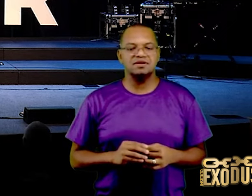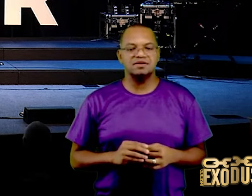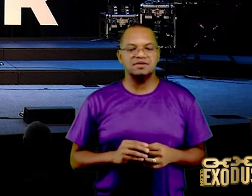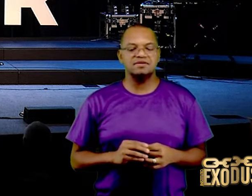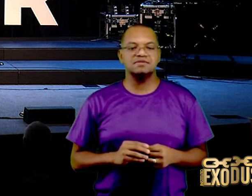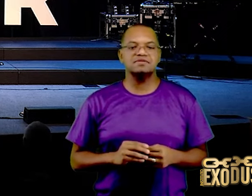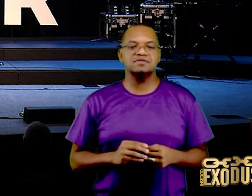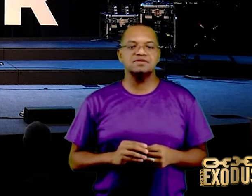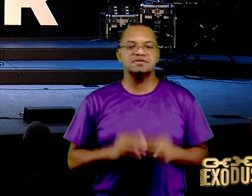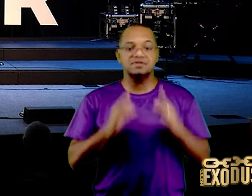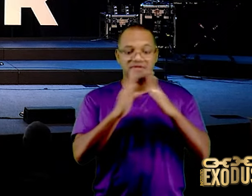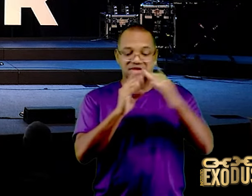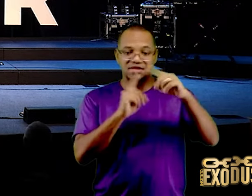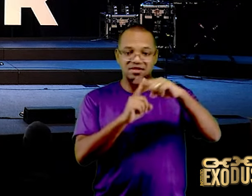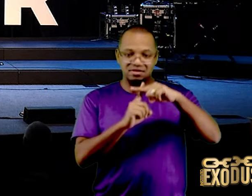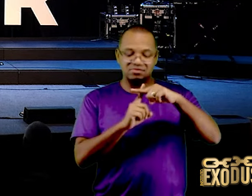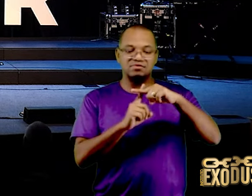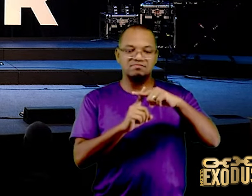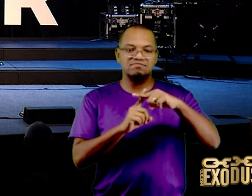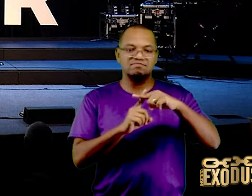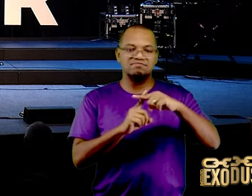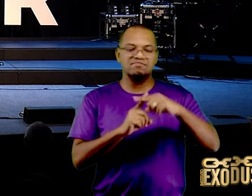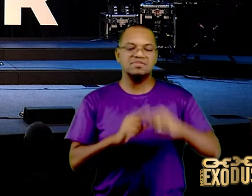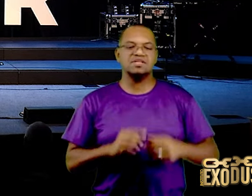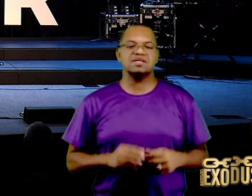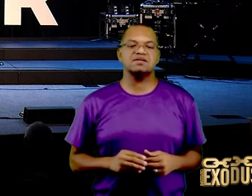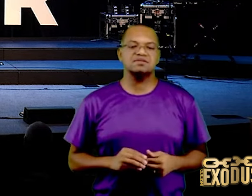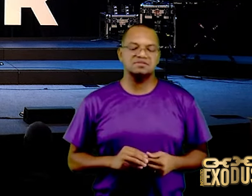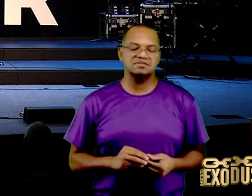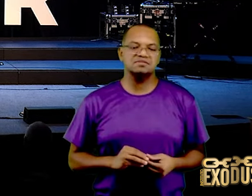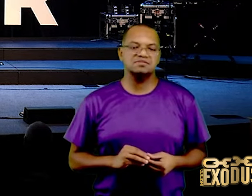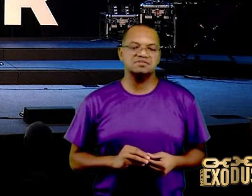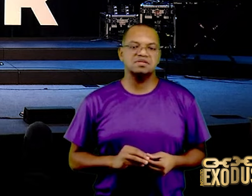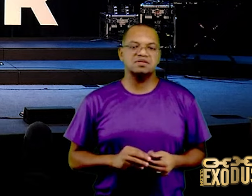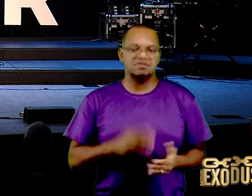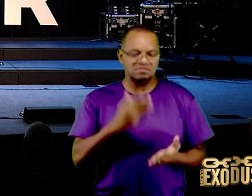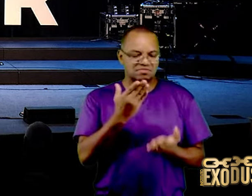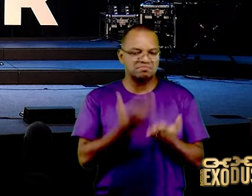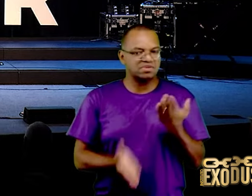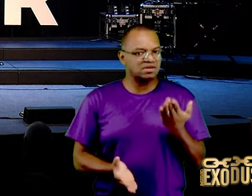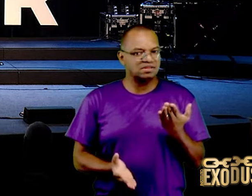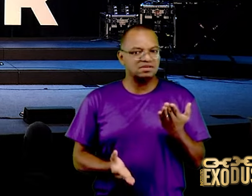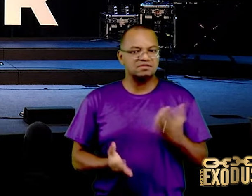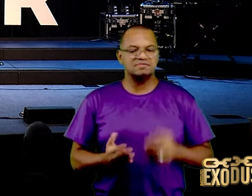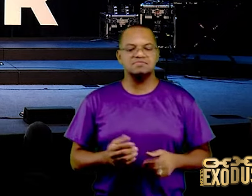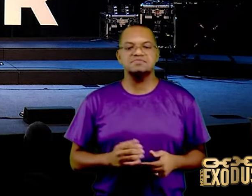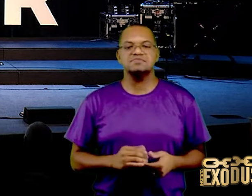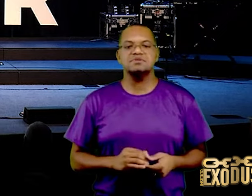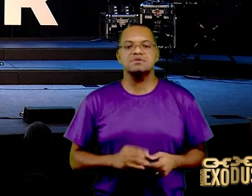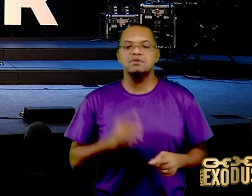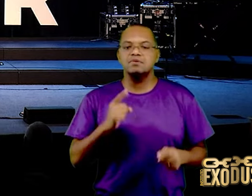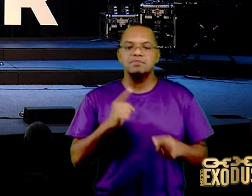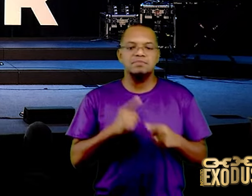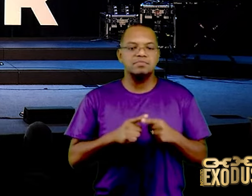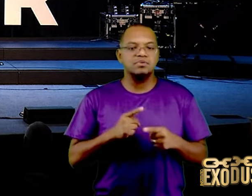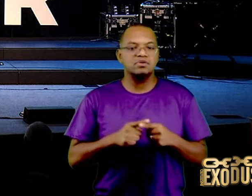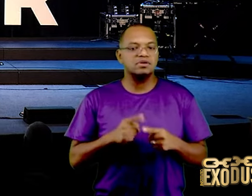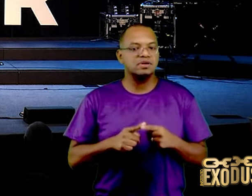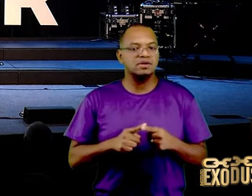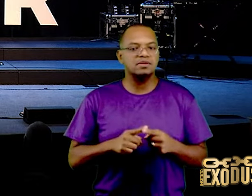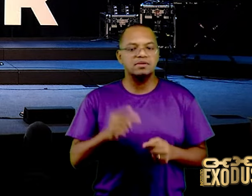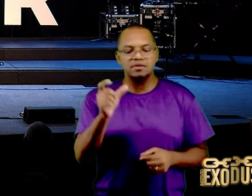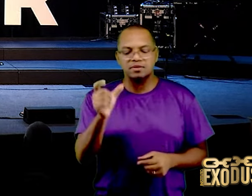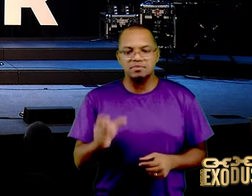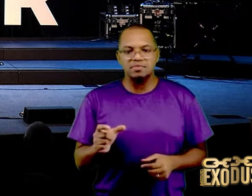isso aqui cheira a morte, isso aqui cheira a derrota, por que, que um vencedor como o